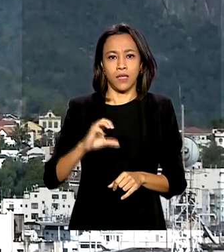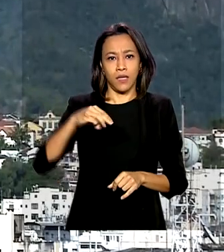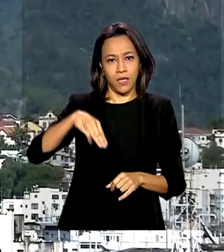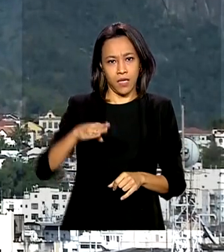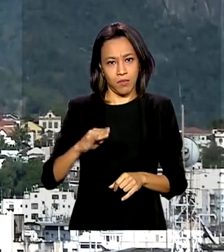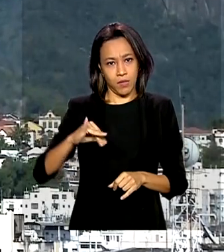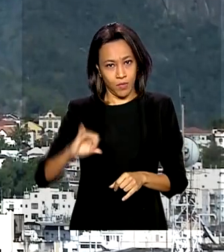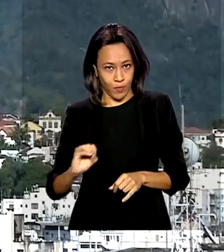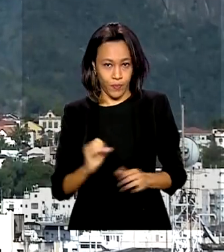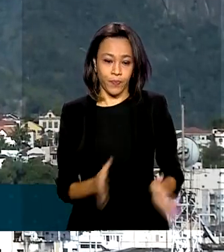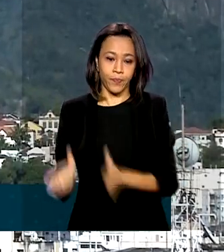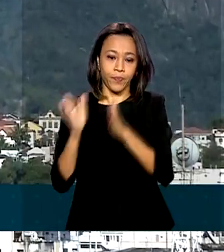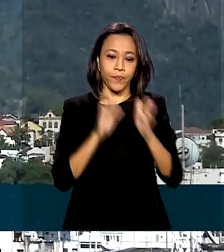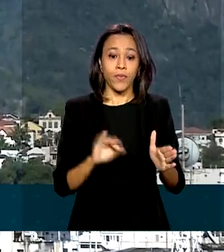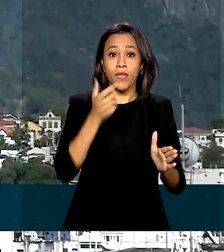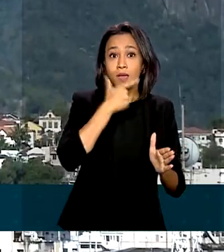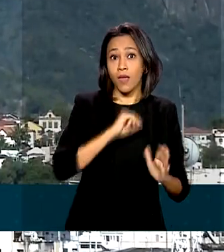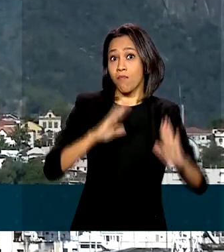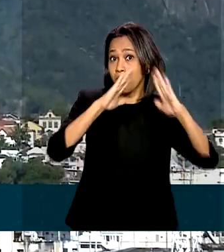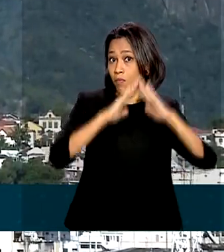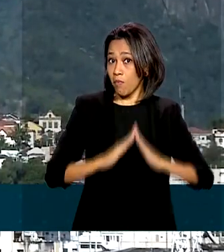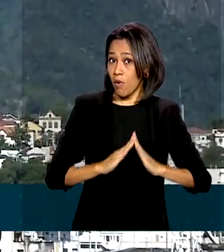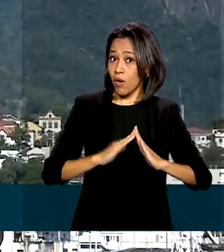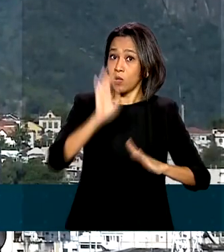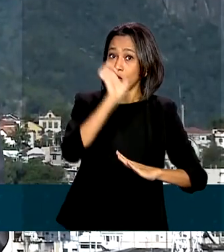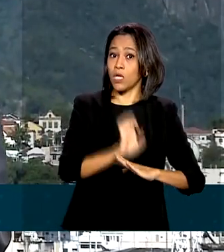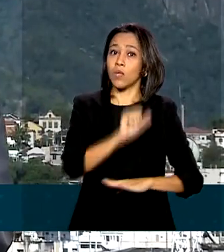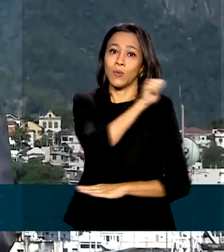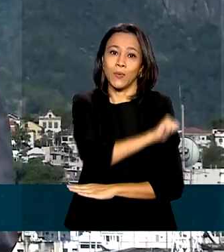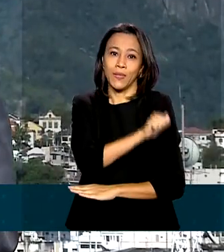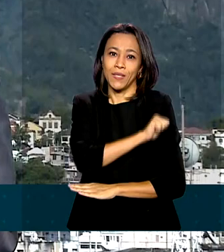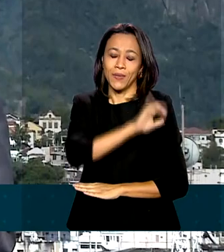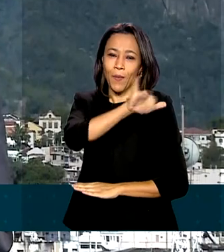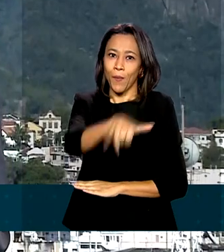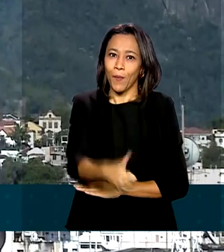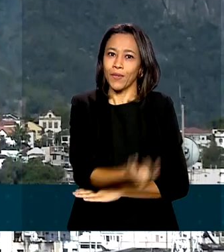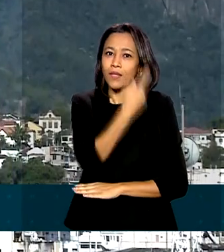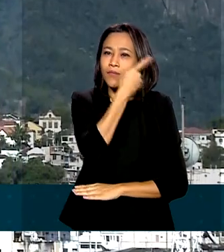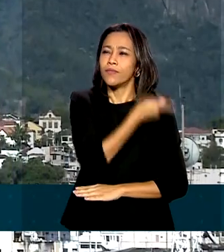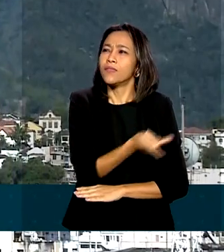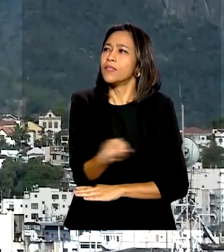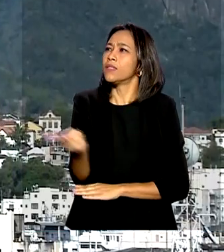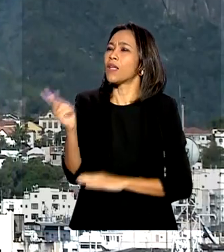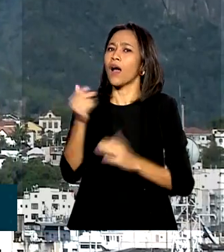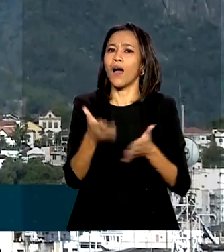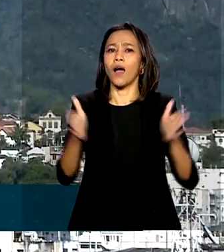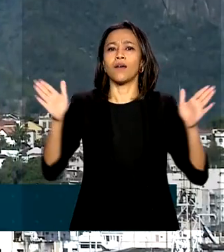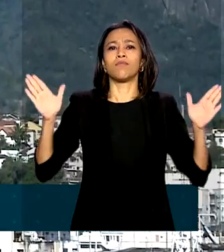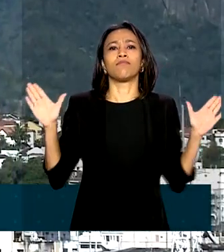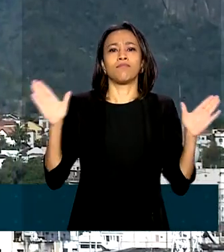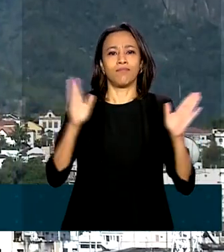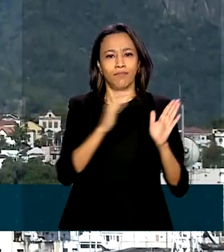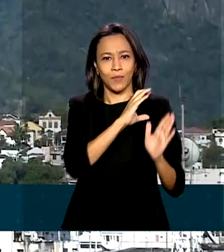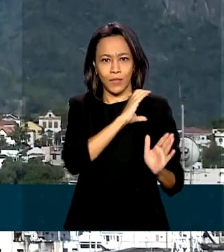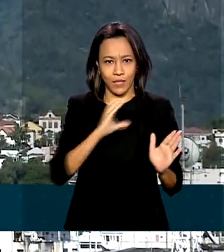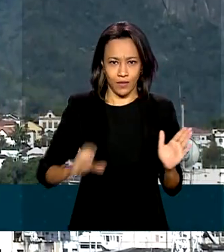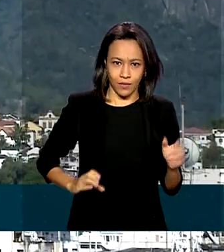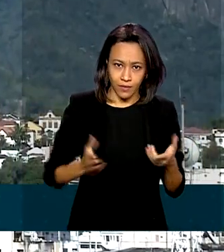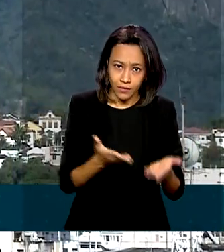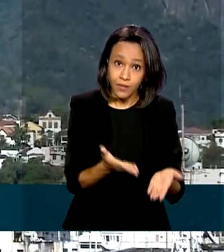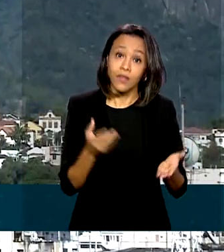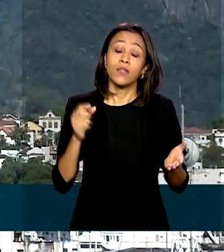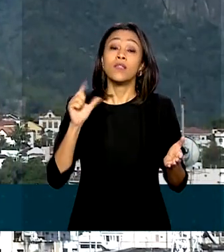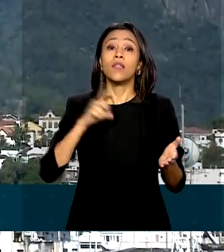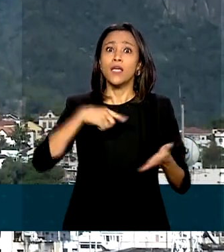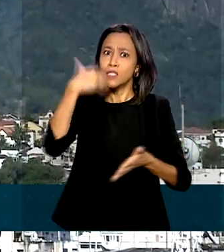Quem mora no Rio de Janeiro tem mais um bom motivo para visitar o Monumento do Cristo Redentor. Uma portaria publicada hoje no Diário Oficial garante